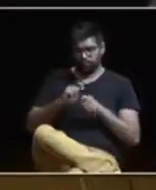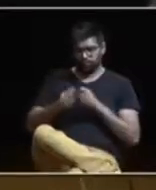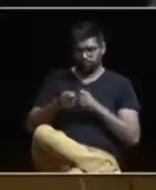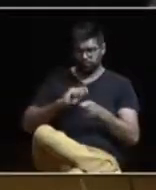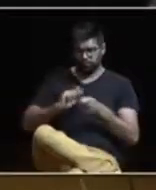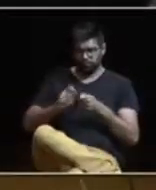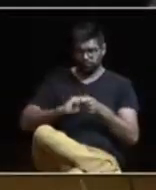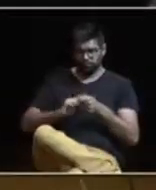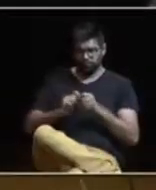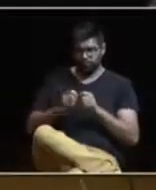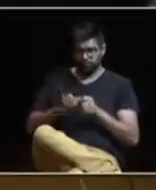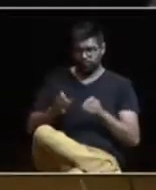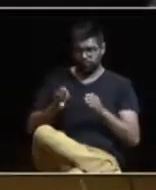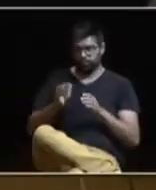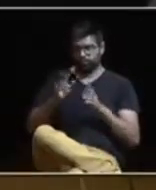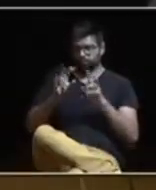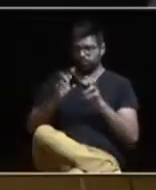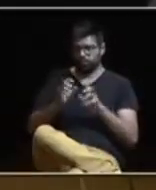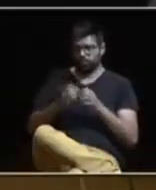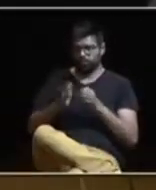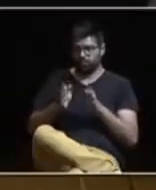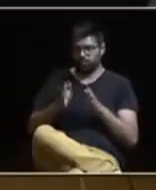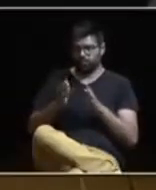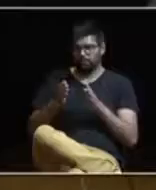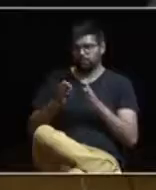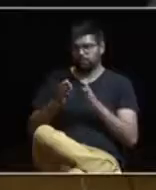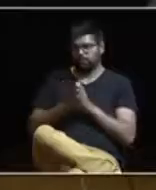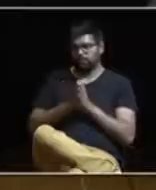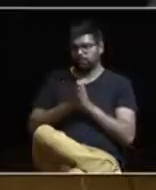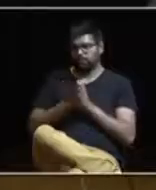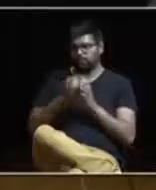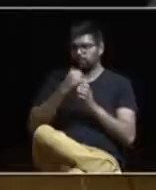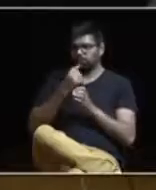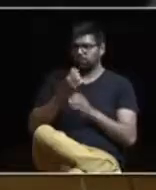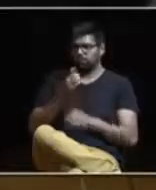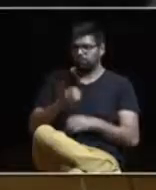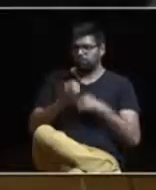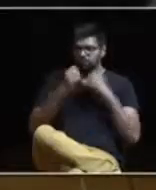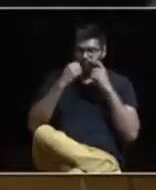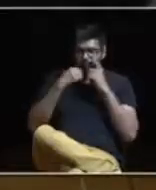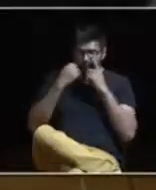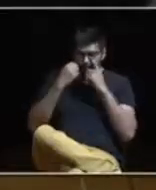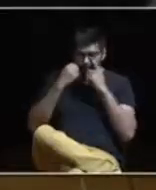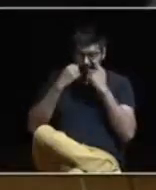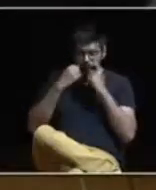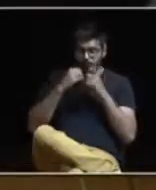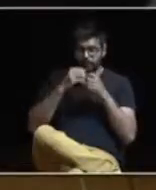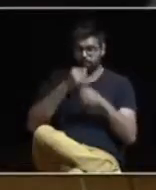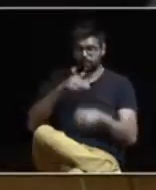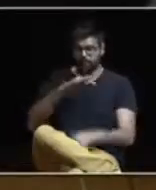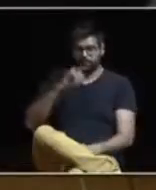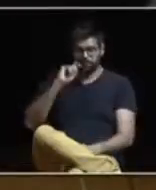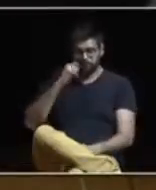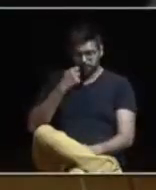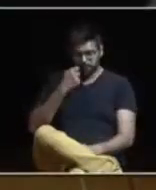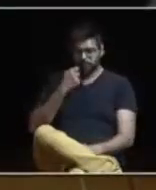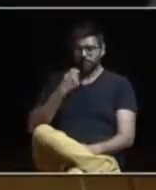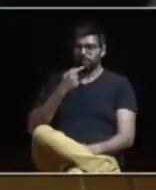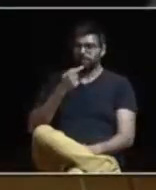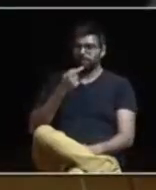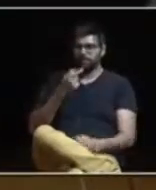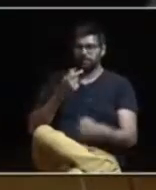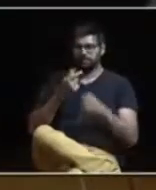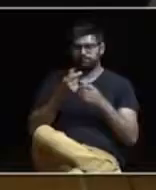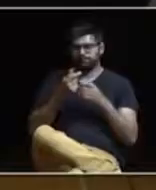apresentados sobre este assunto nada digam sobre este grave problema que afeta os terrenos do Parque das Nações e que está